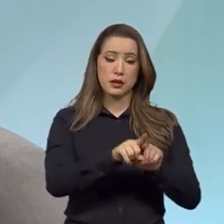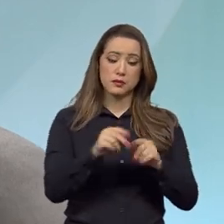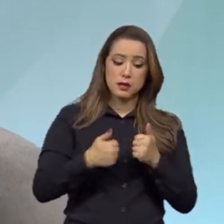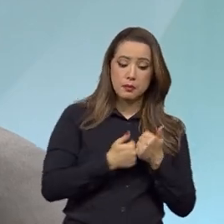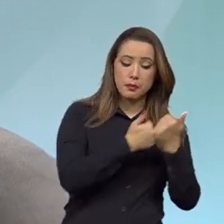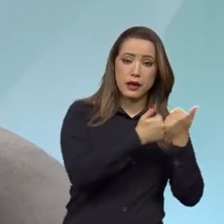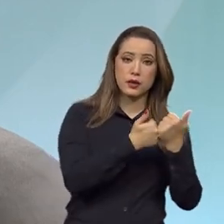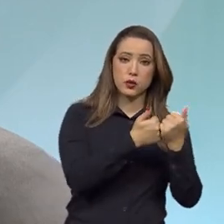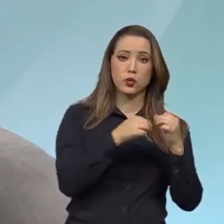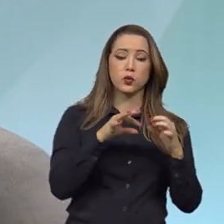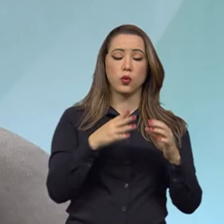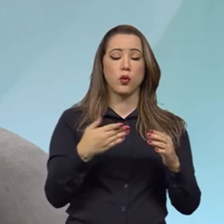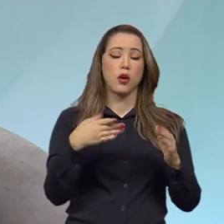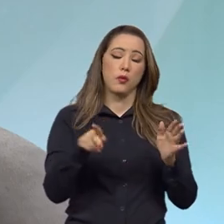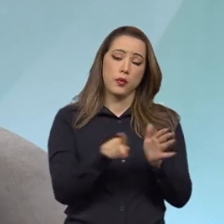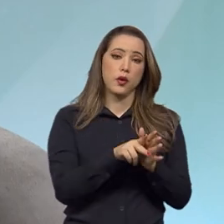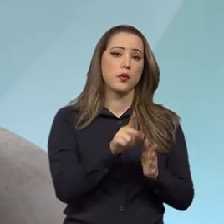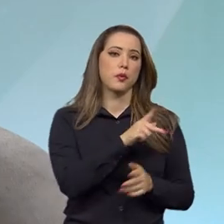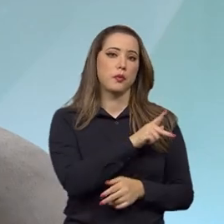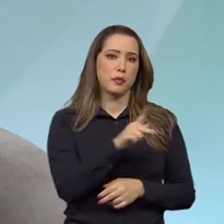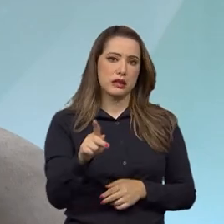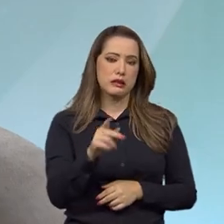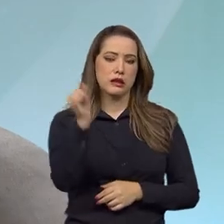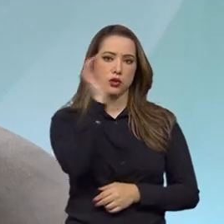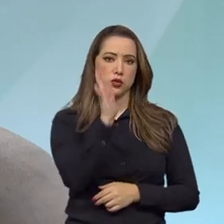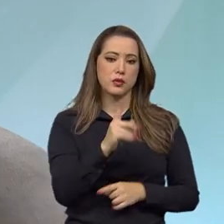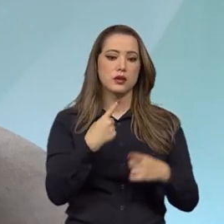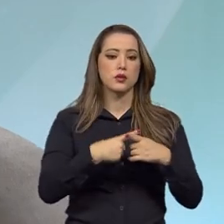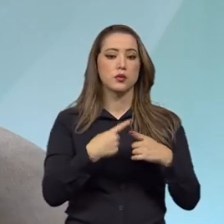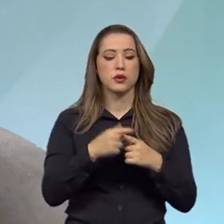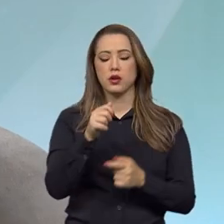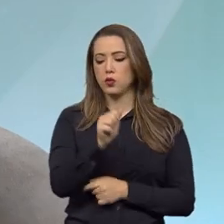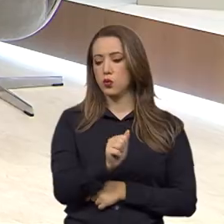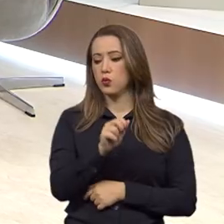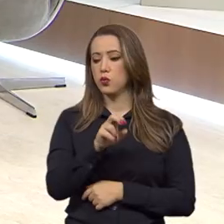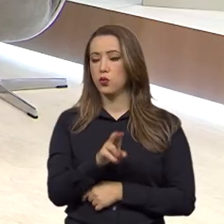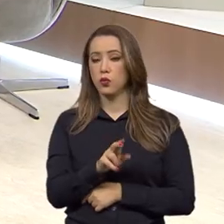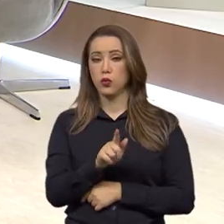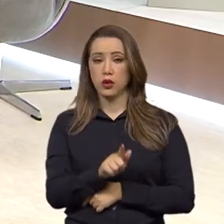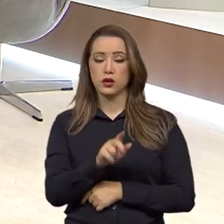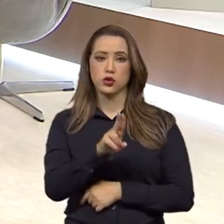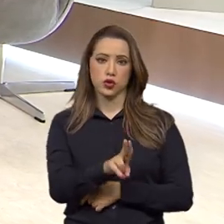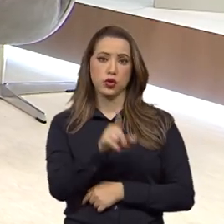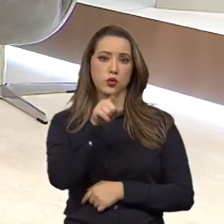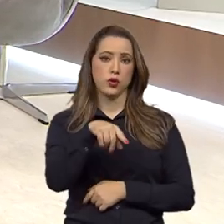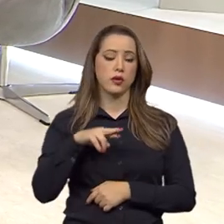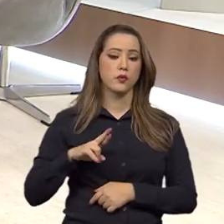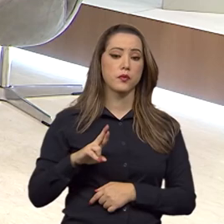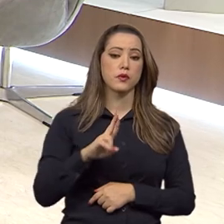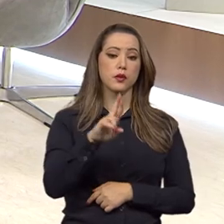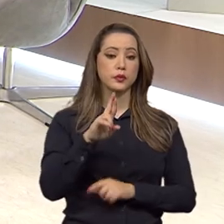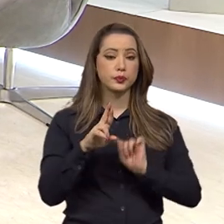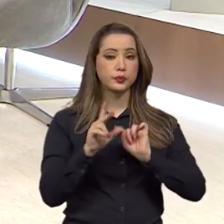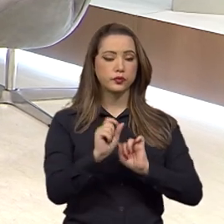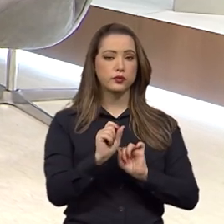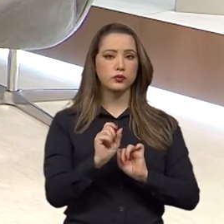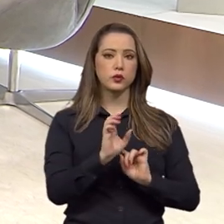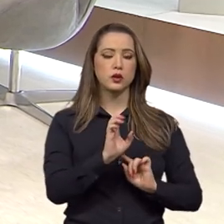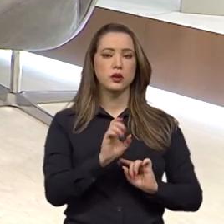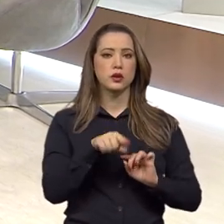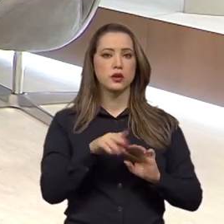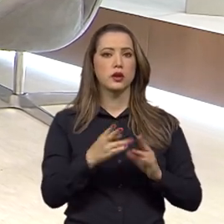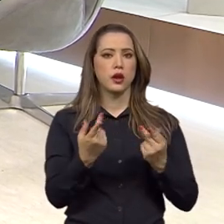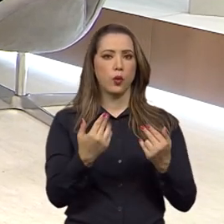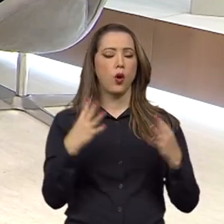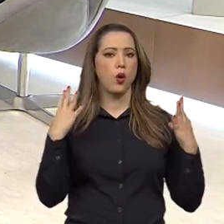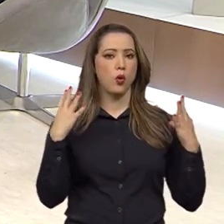próximo ao Presidente da República. Já que o advogado-geral da União é, sim, uma figura que tem o status de ministro